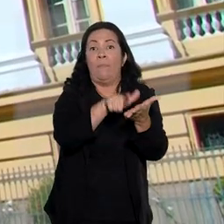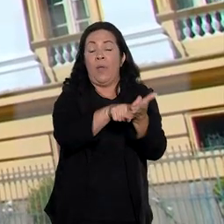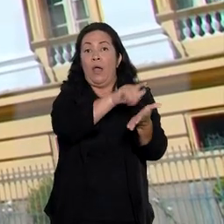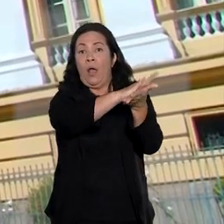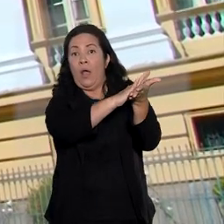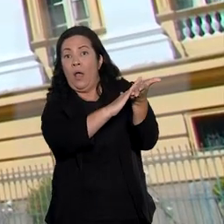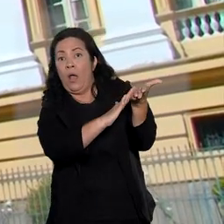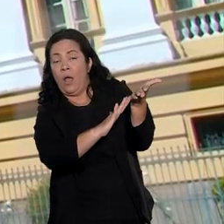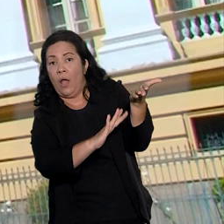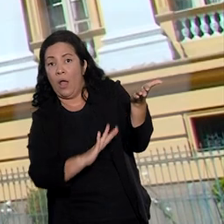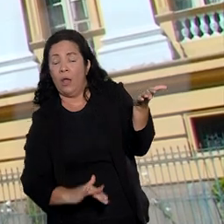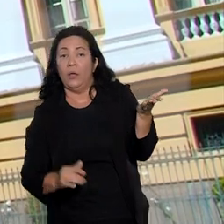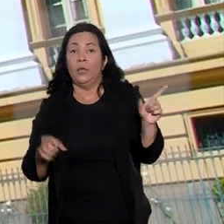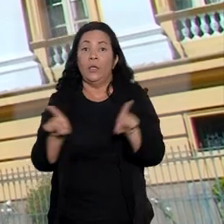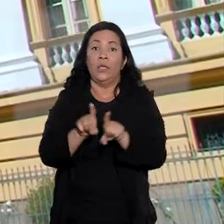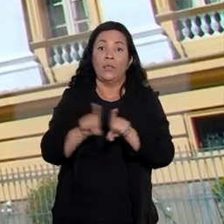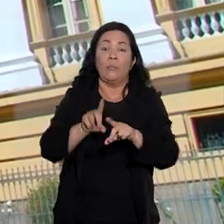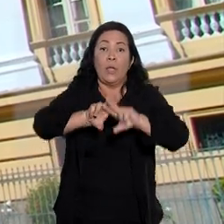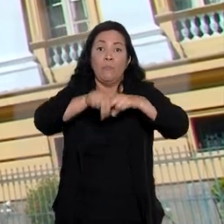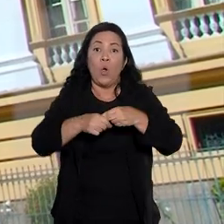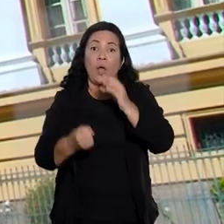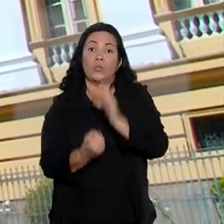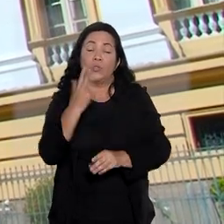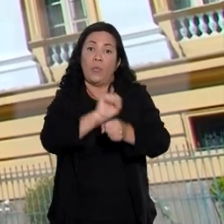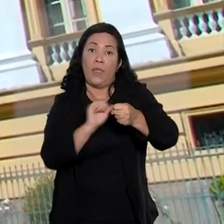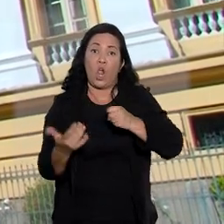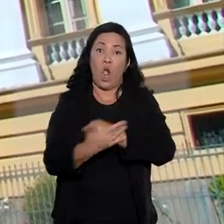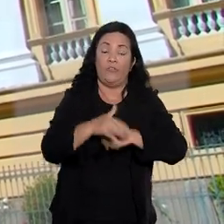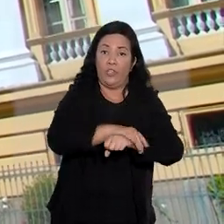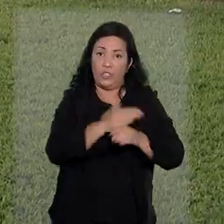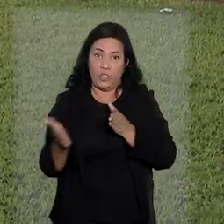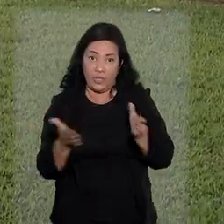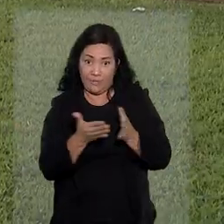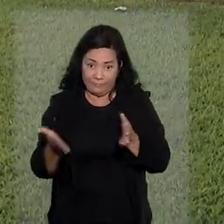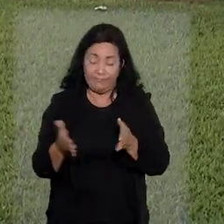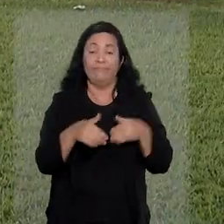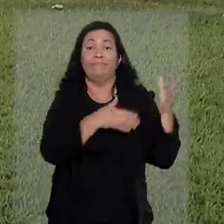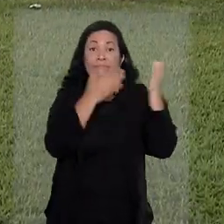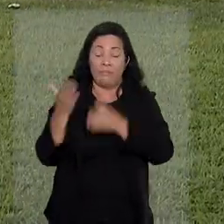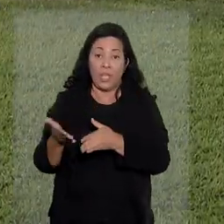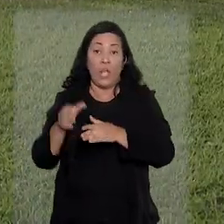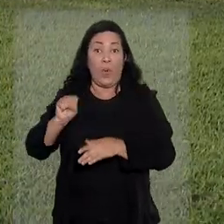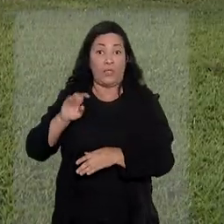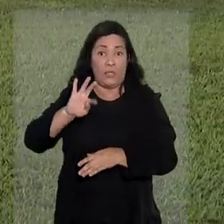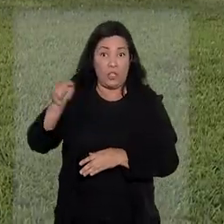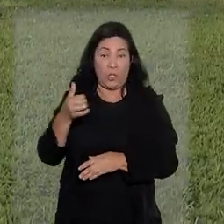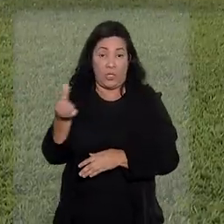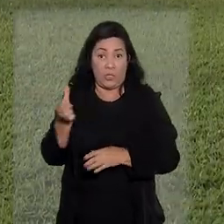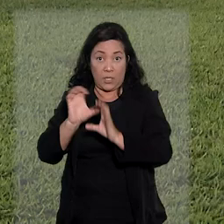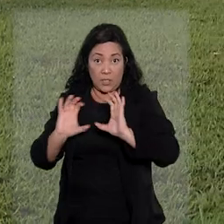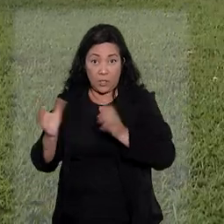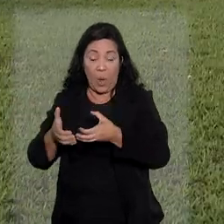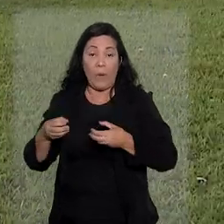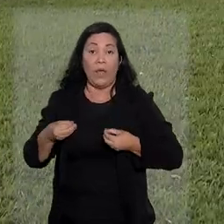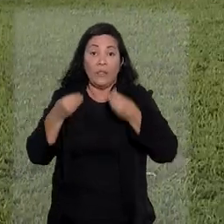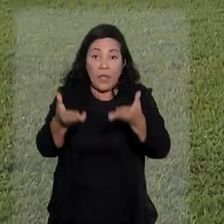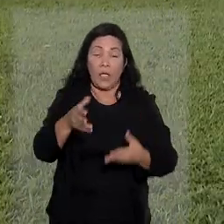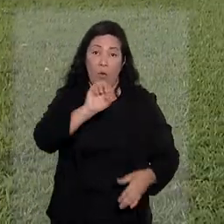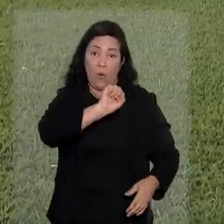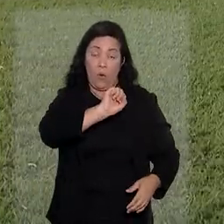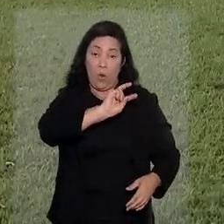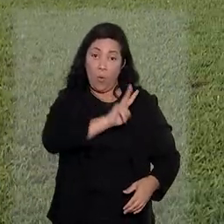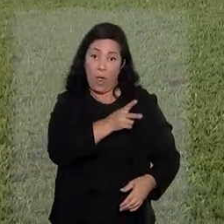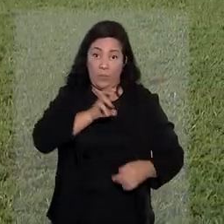também devido às restrições provocadas pela pandemia da Covid-19. No STJ, a sexta turma concedeu o habeas corpus